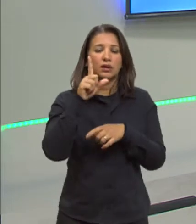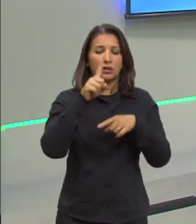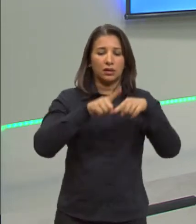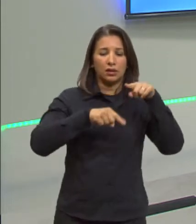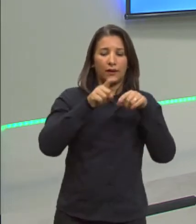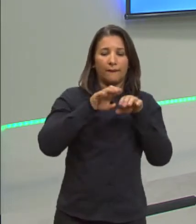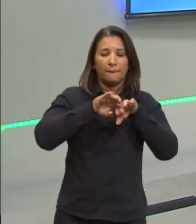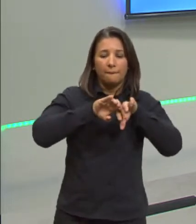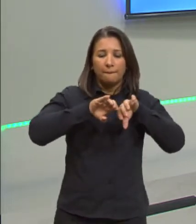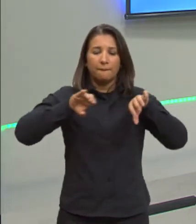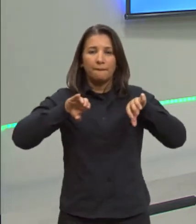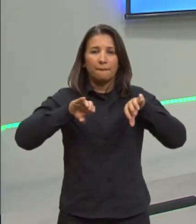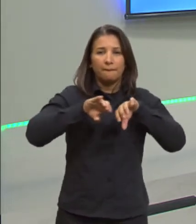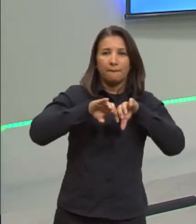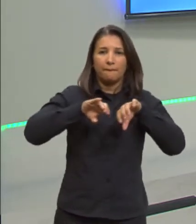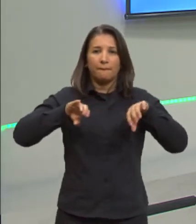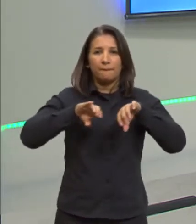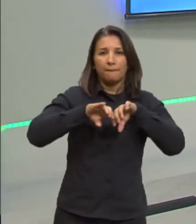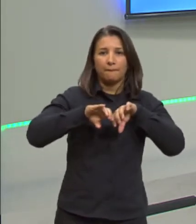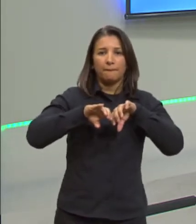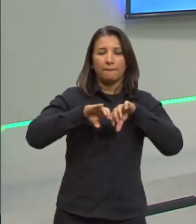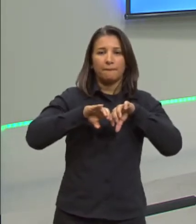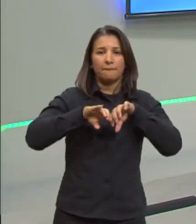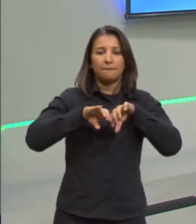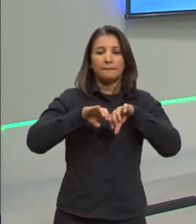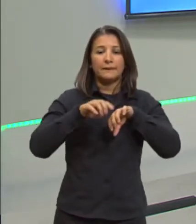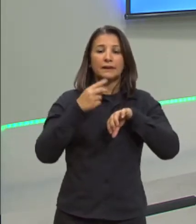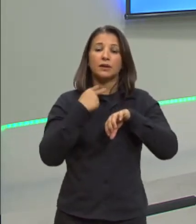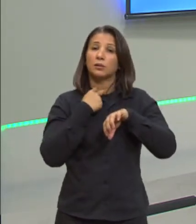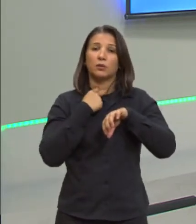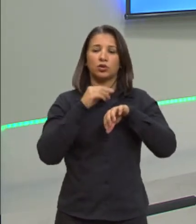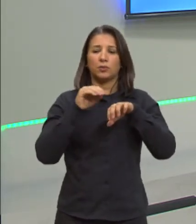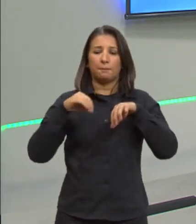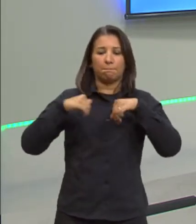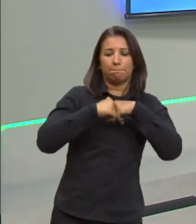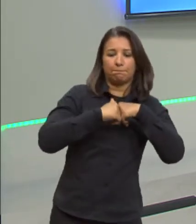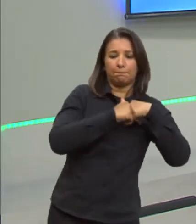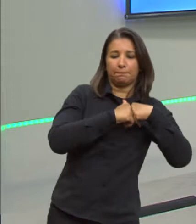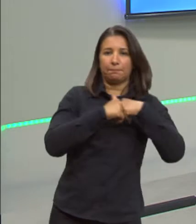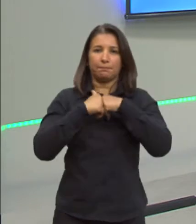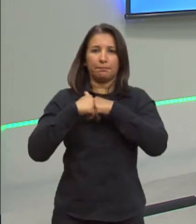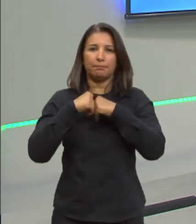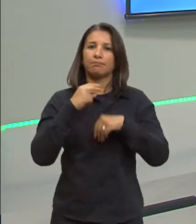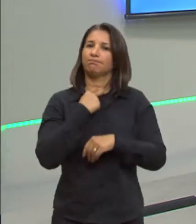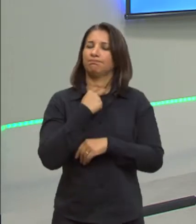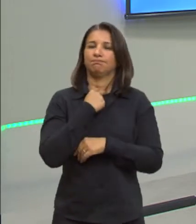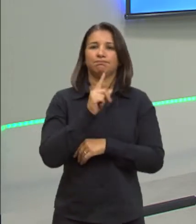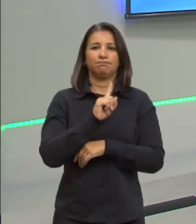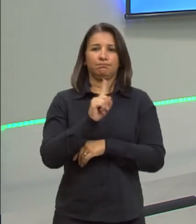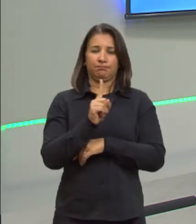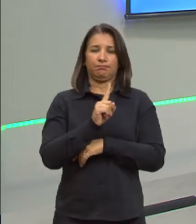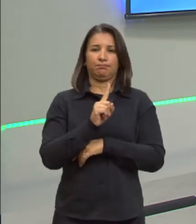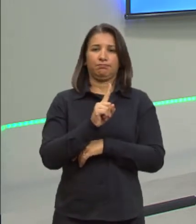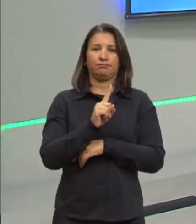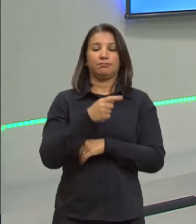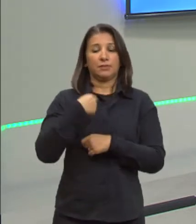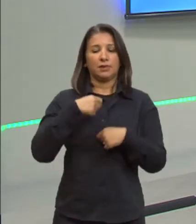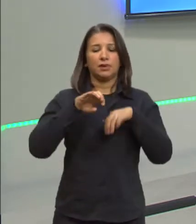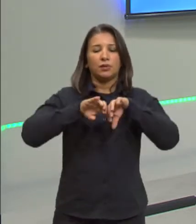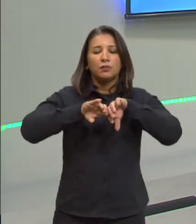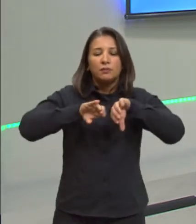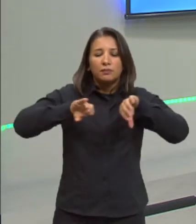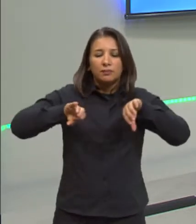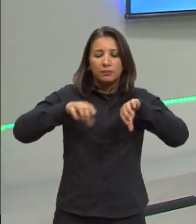trilho ou metal, possam dilatar, sem um empurrar o outro e entortar o trilho. Isso é bem comum, para que não tenham